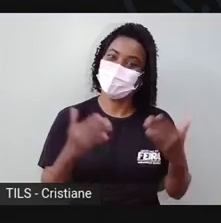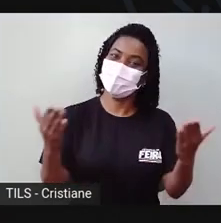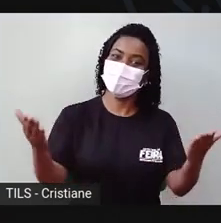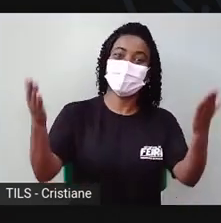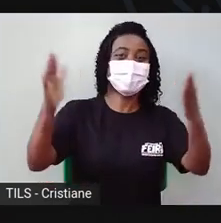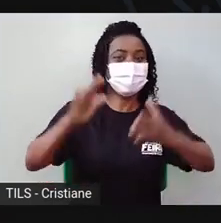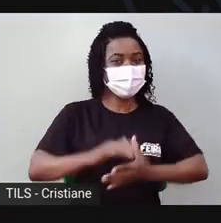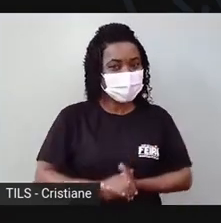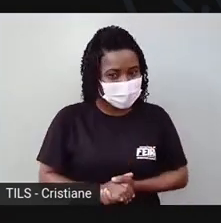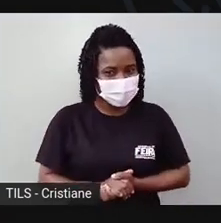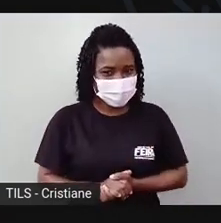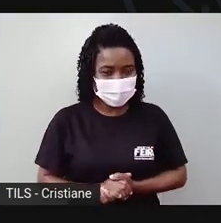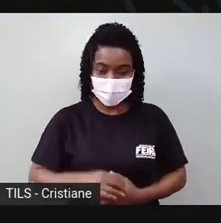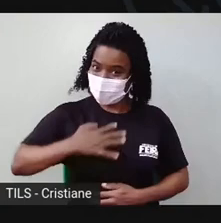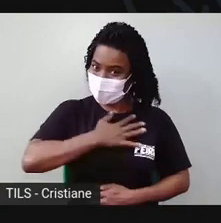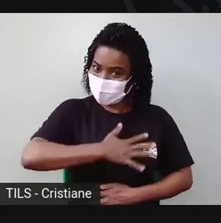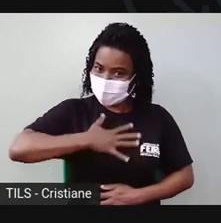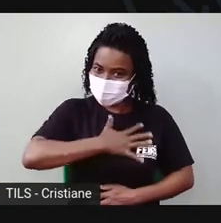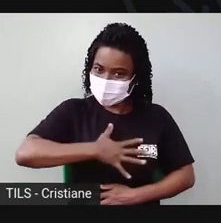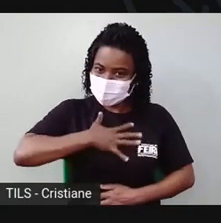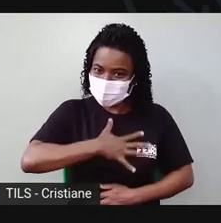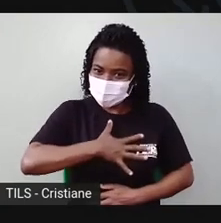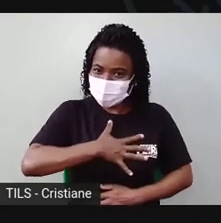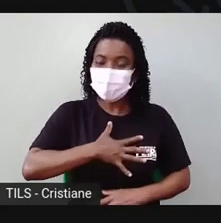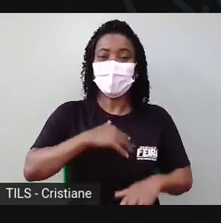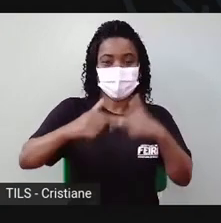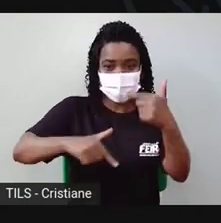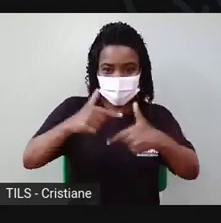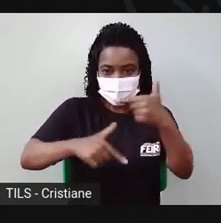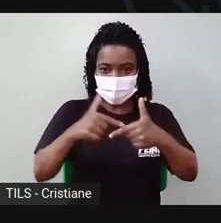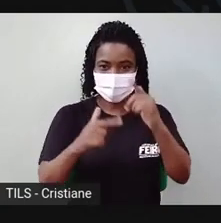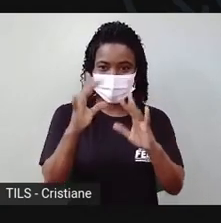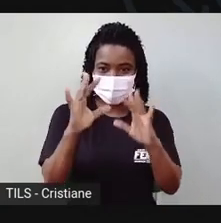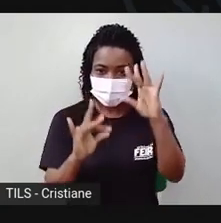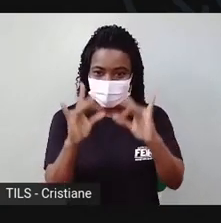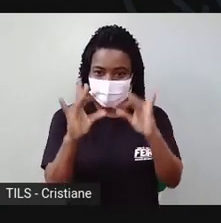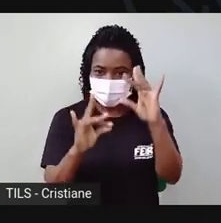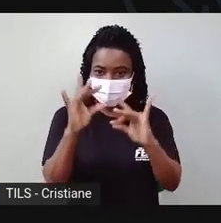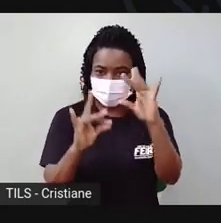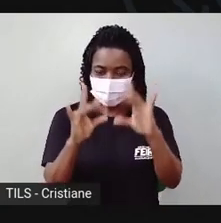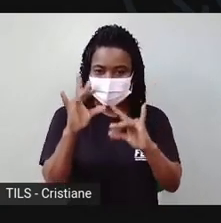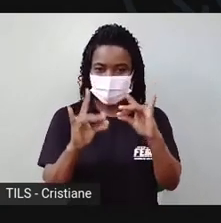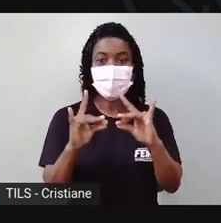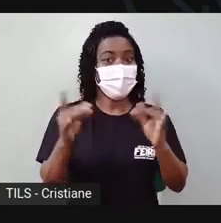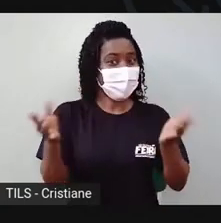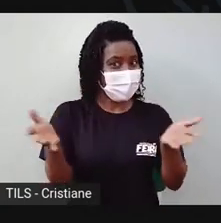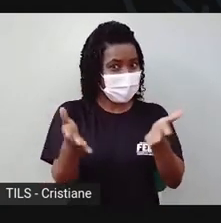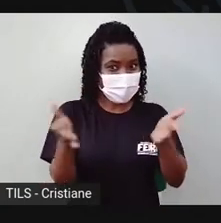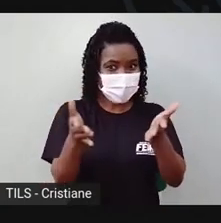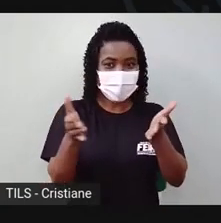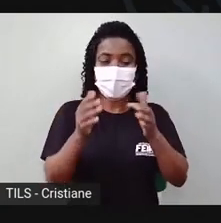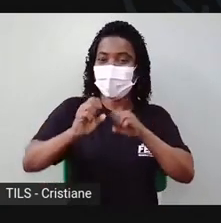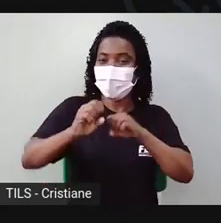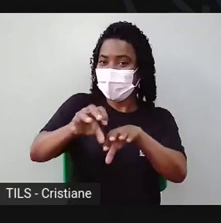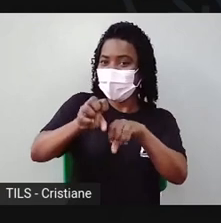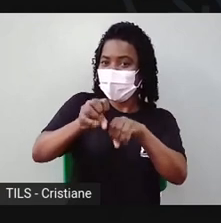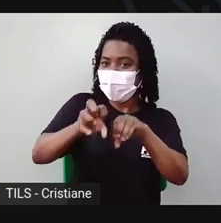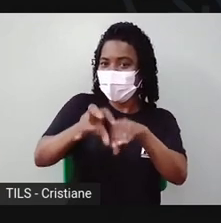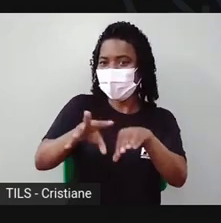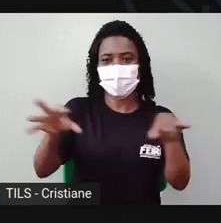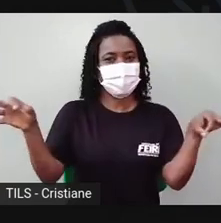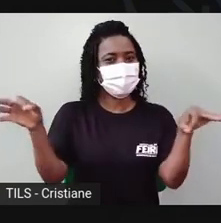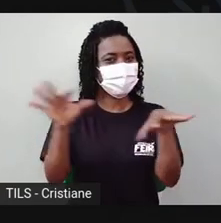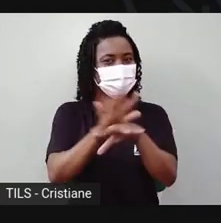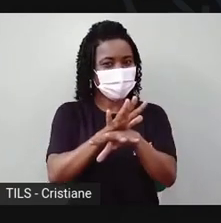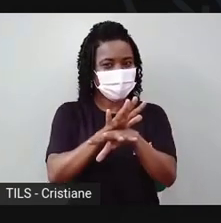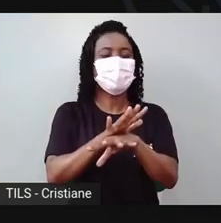Galera, gostaram de trabalhar com argila? Então a gente vai encerrar por aqui a nossa aula. Espero